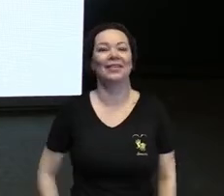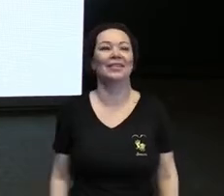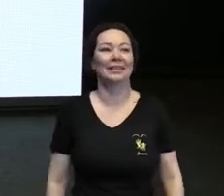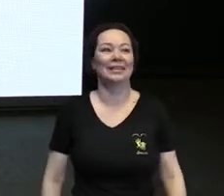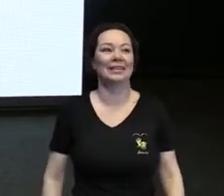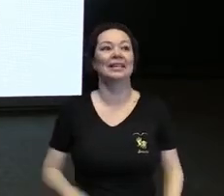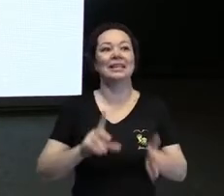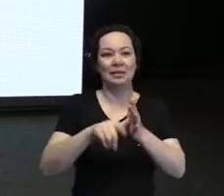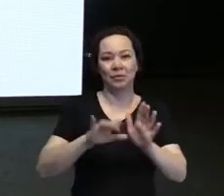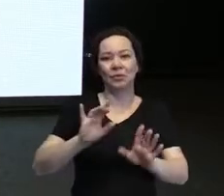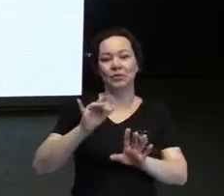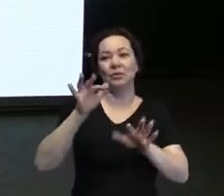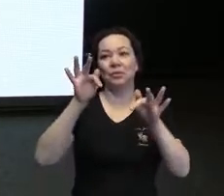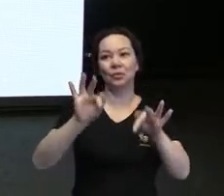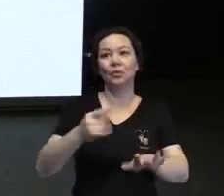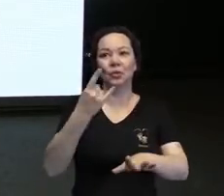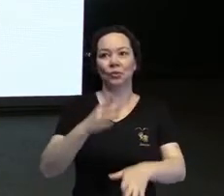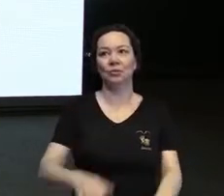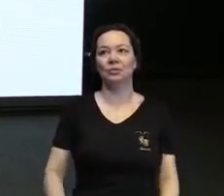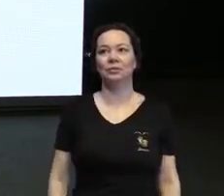No final, eu me autodescrevo, tá bom.